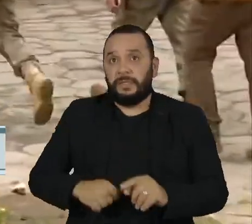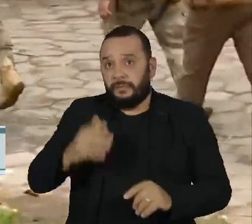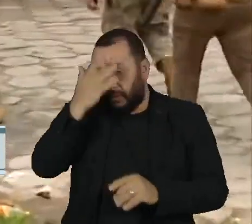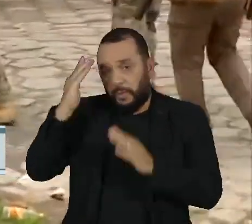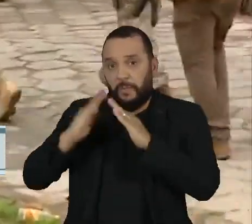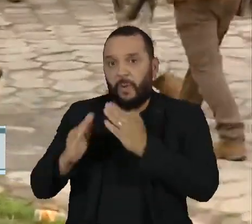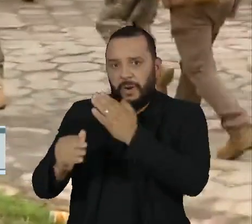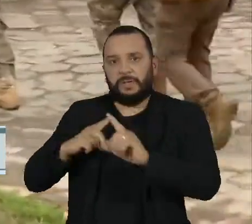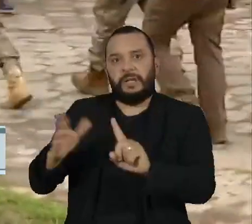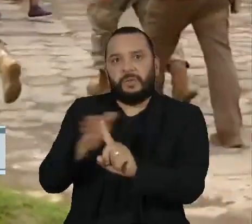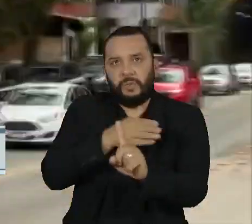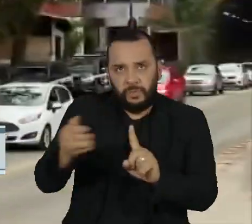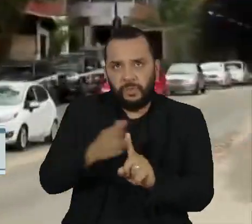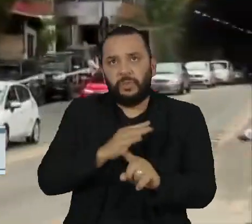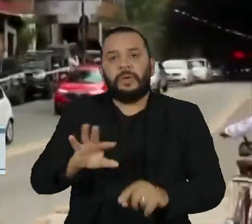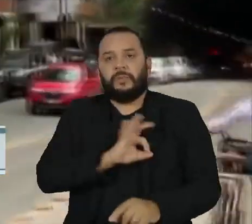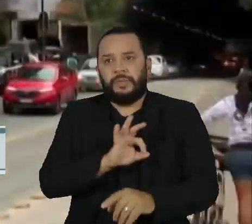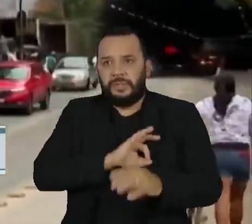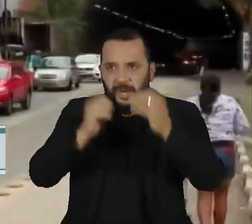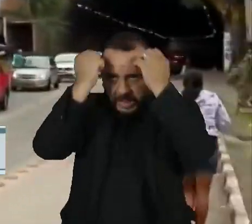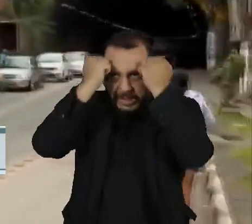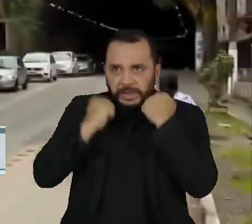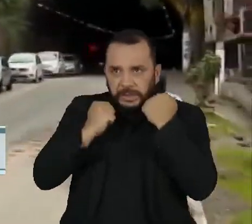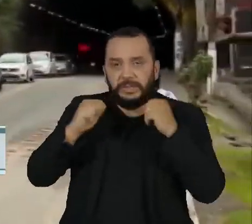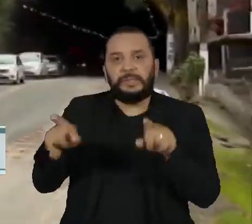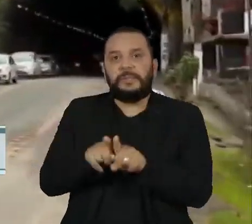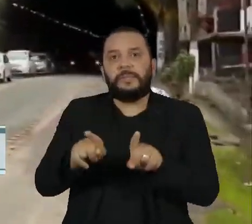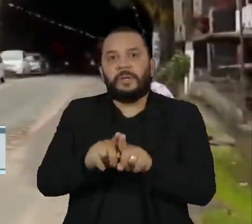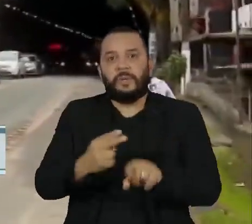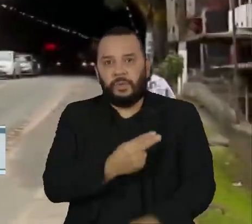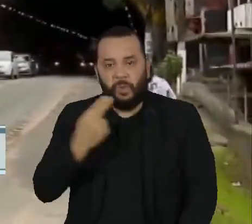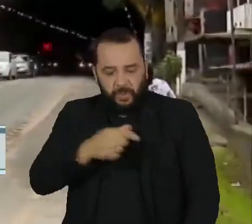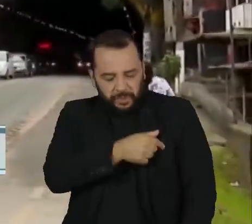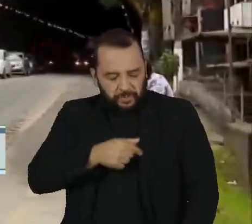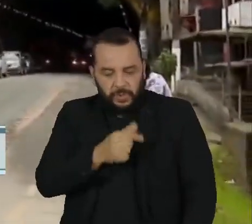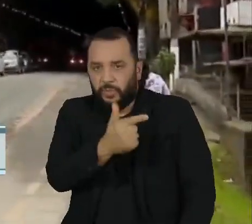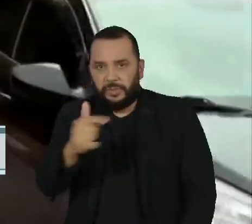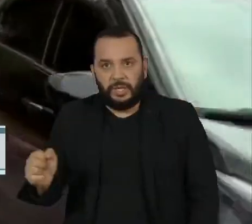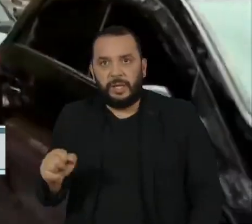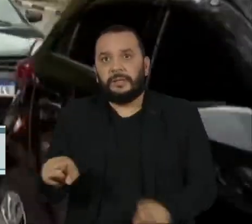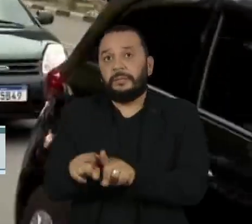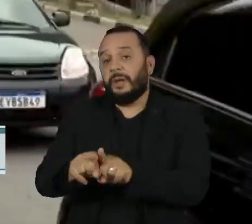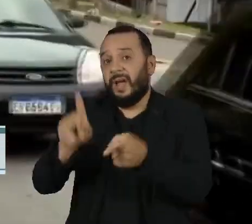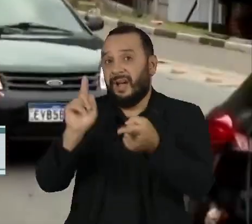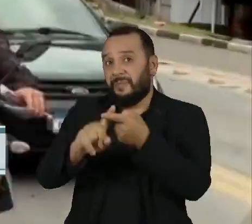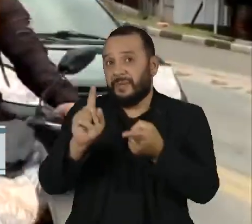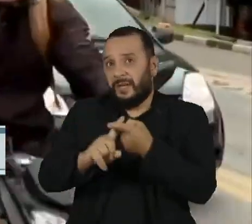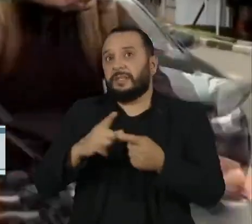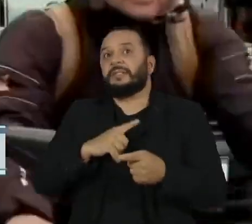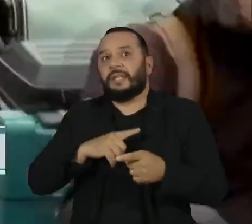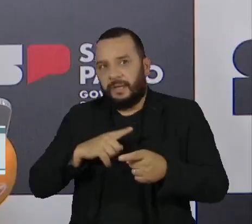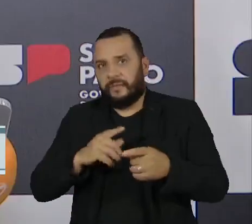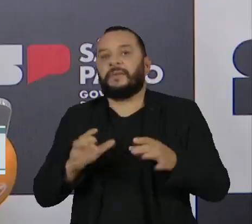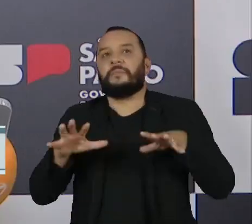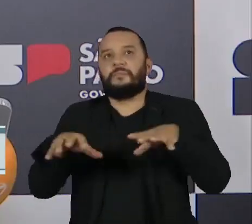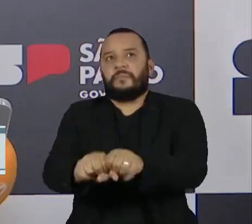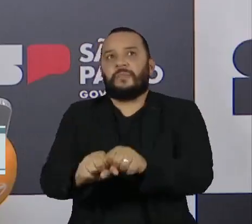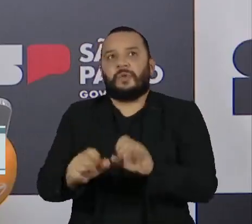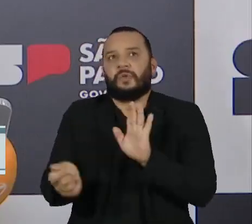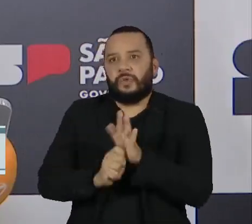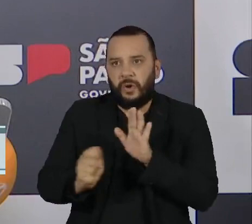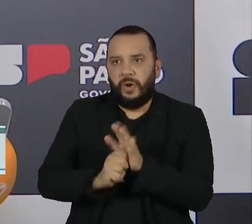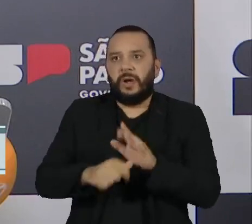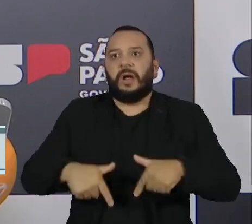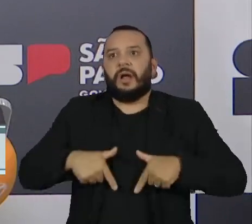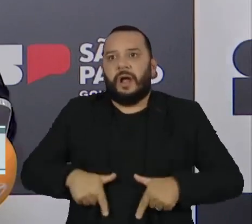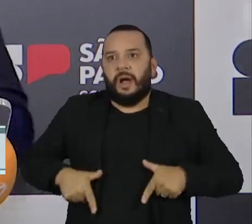estão tortura, policiais encapuzados e sem identificação e ameaças. Foram apreendidas drogas e armas. O governador